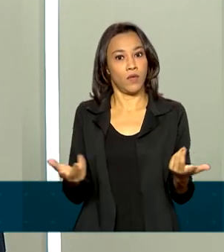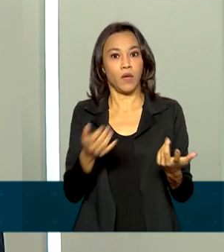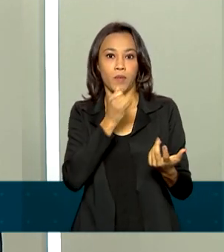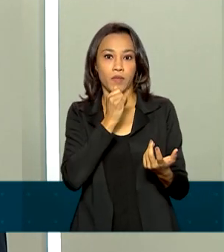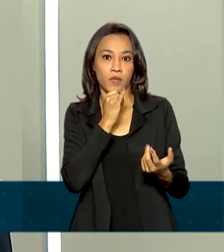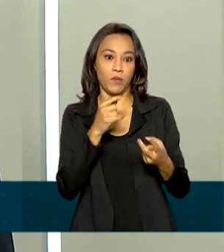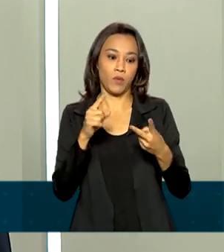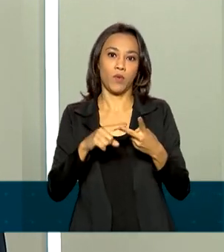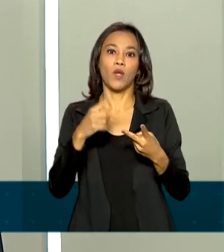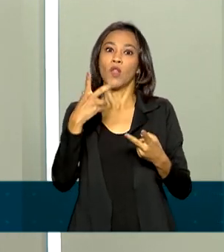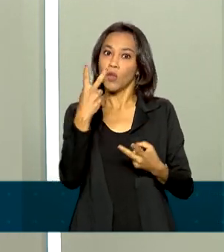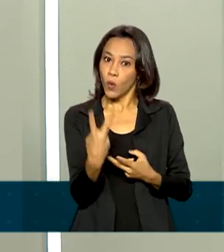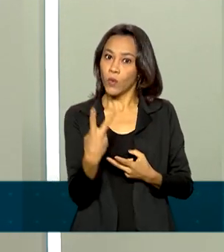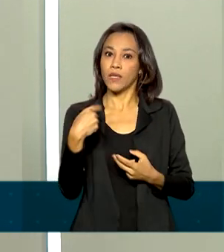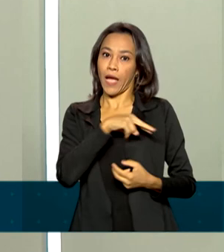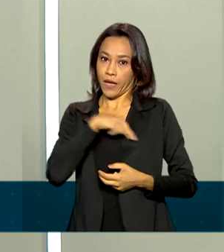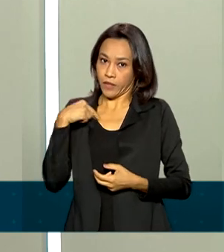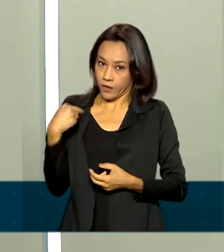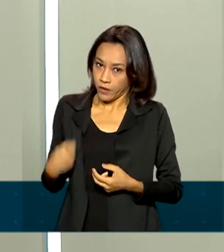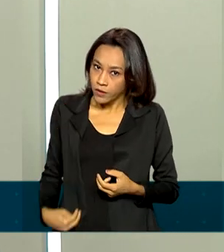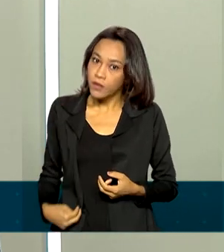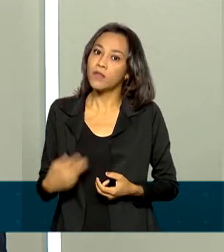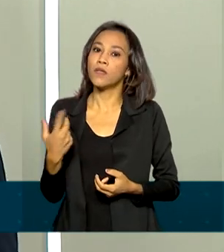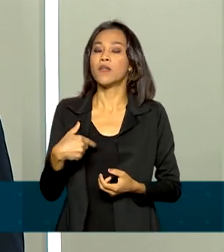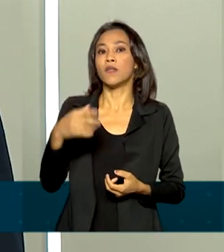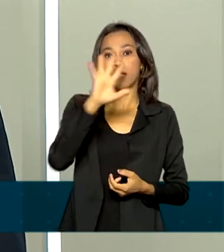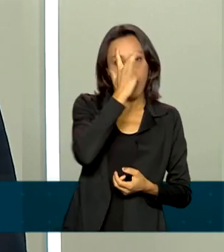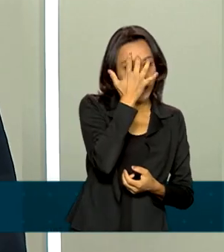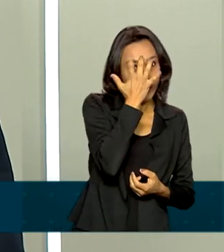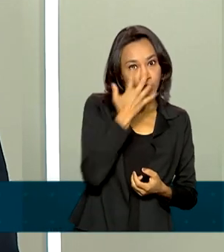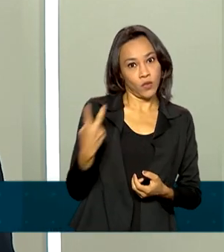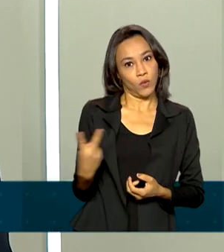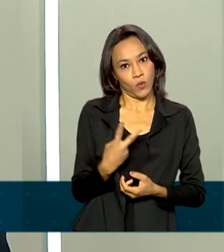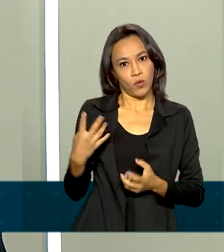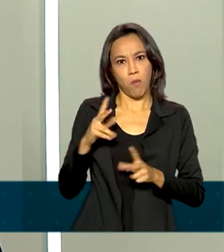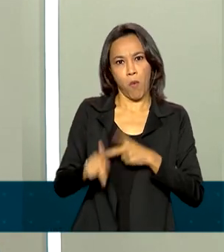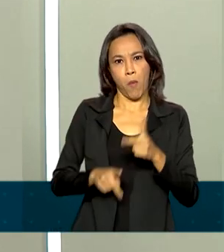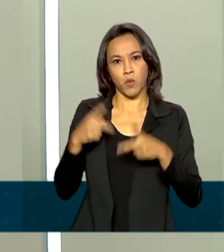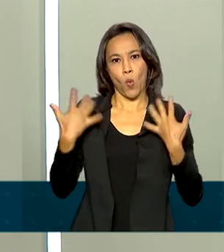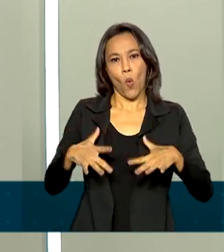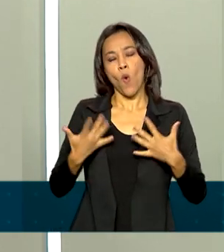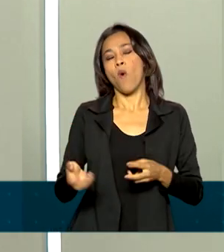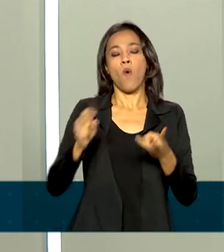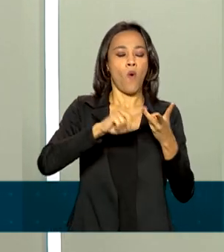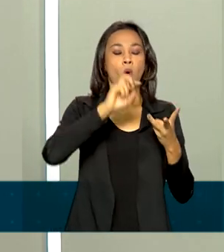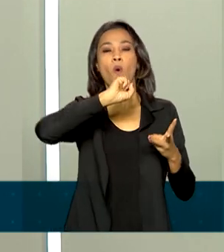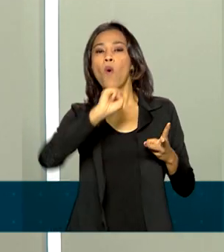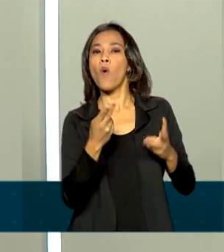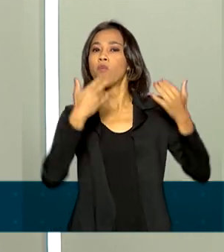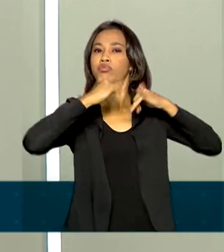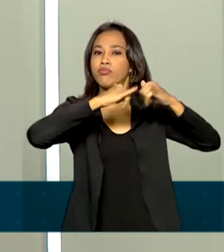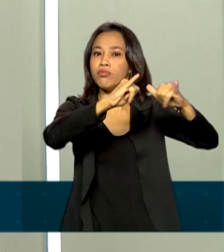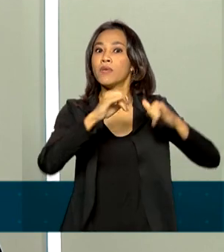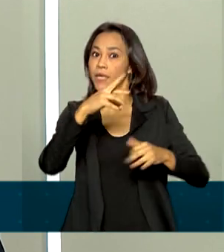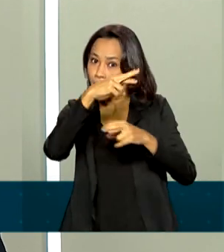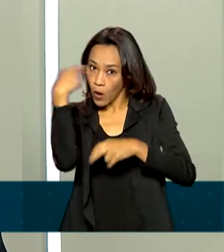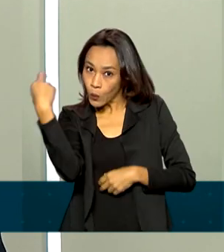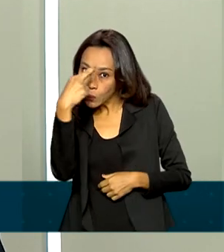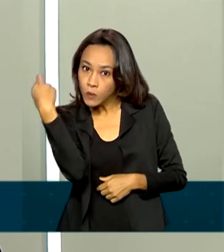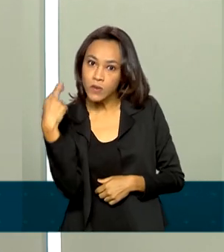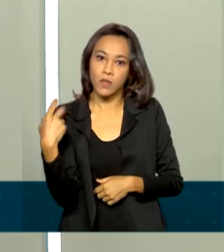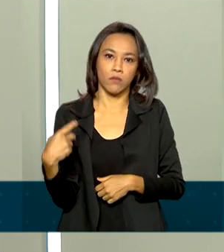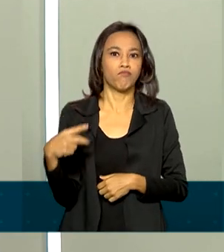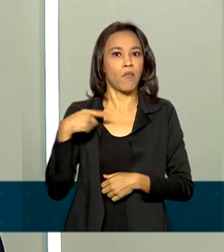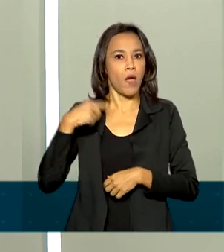duas grandes populações que nós temos, a China e a Índia. Seja questões energéticas, onde a Rússia é uma grande exportadora